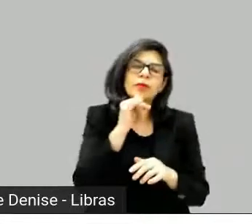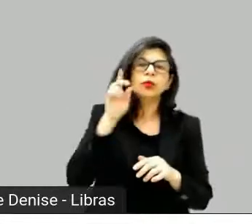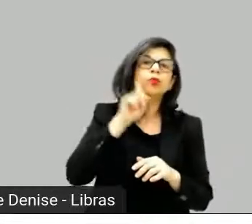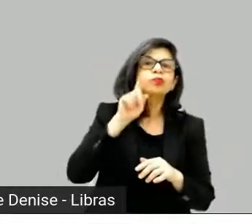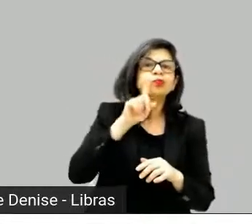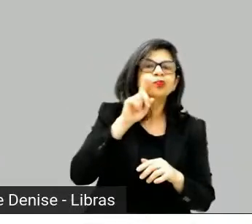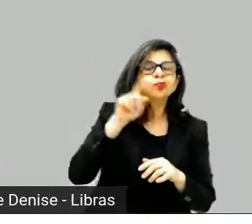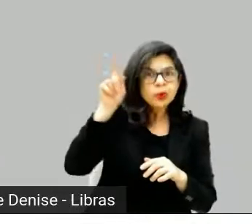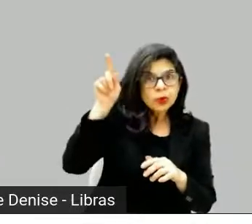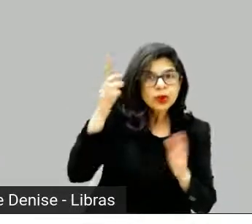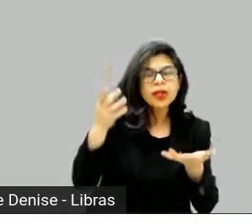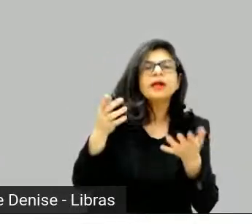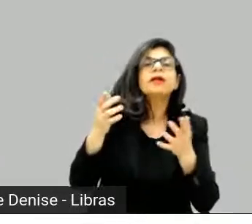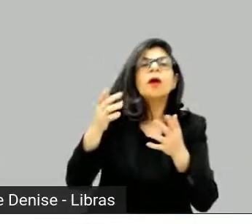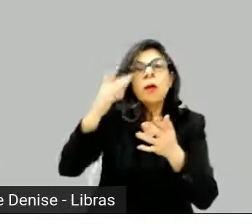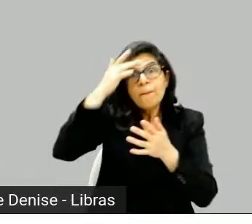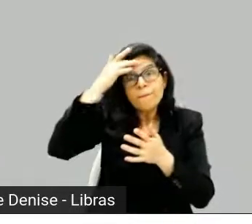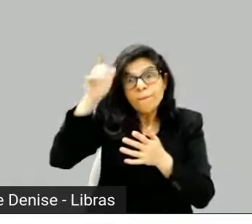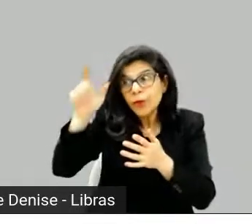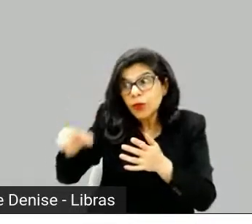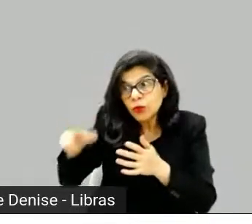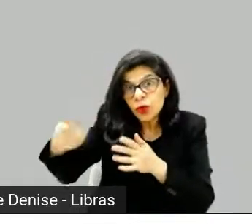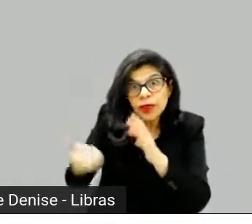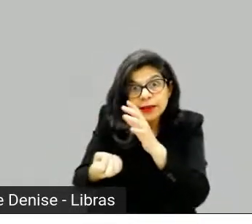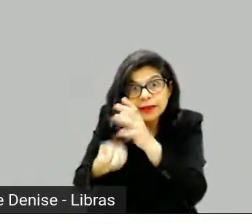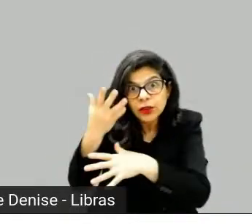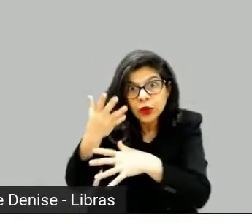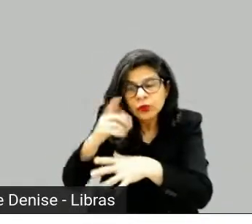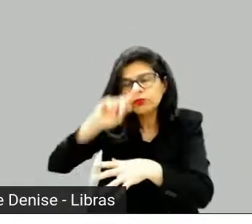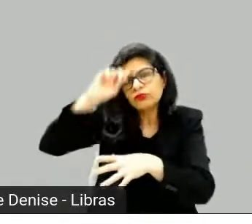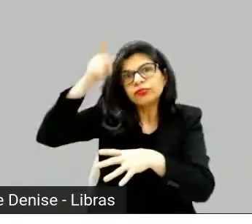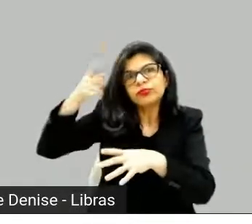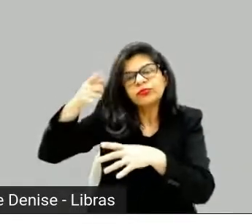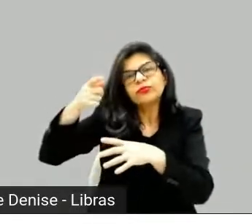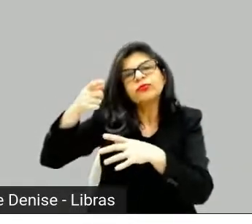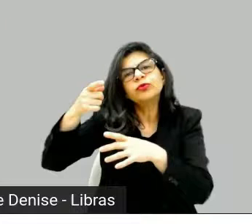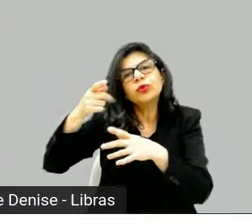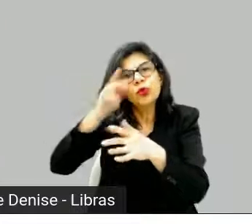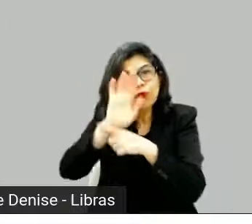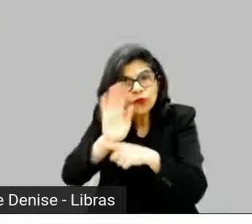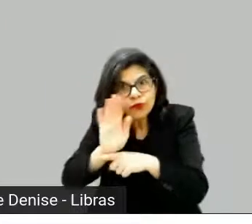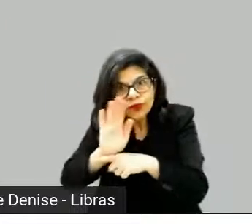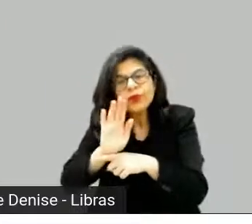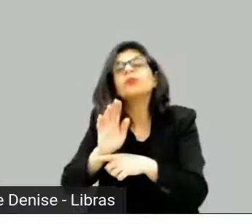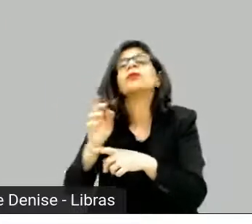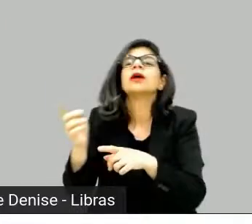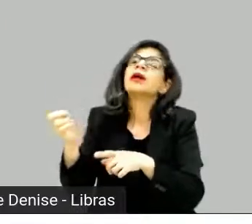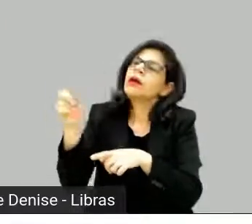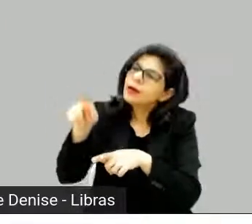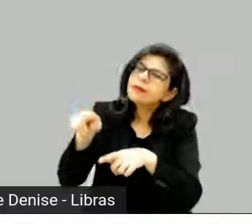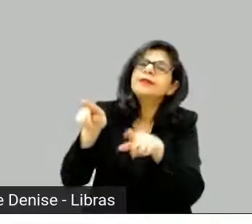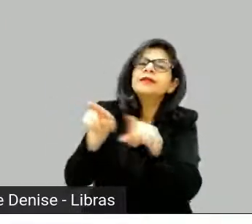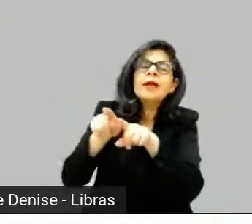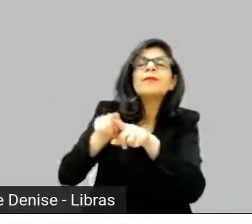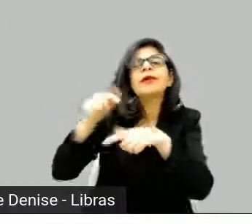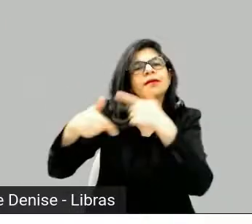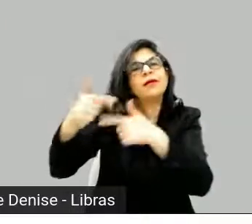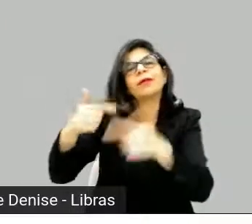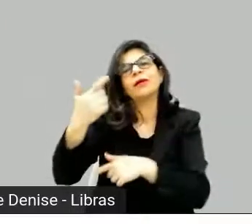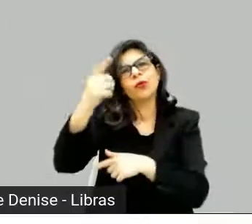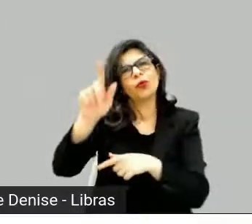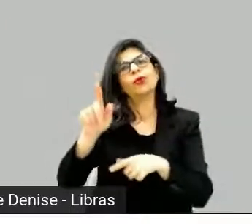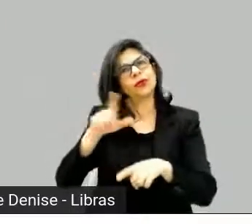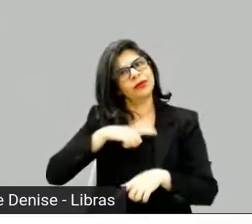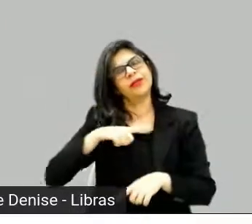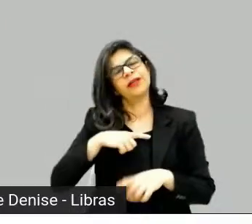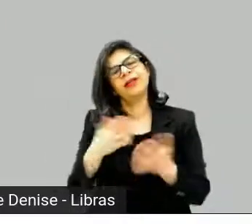um crédito, por causa disso, de produtor executivo, né, como, aliás, os outros roteiristas da série também têm crédito de